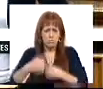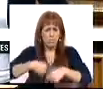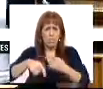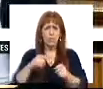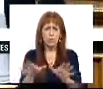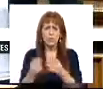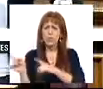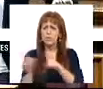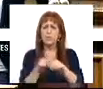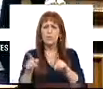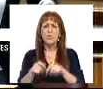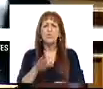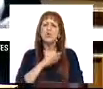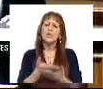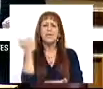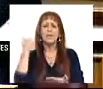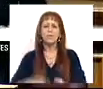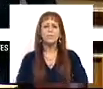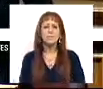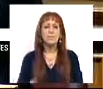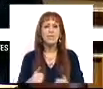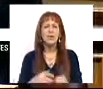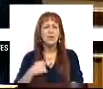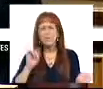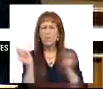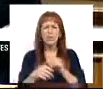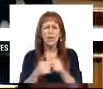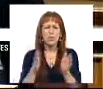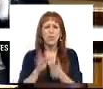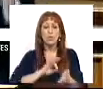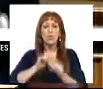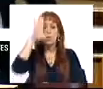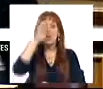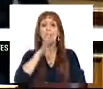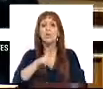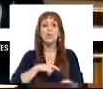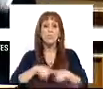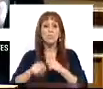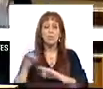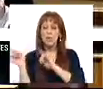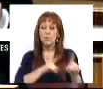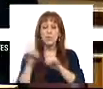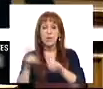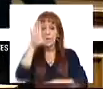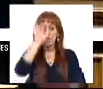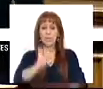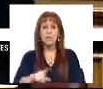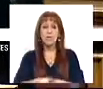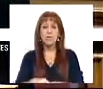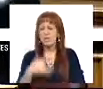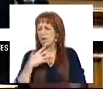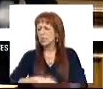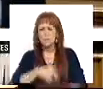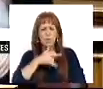o transporte coletivo, os senhores retiram. Tudo ao contrário, Sr. Secretário de Estado. Eu quero dizer-lhe, a política de transportes deste Governo é uma